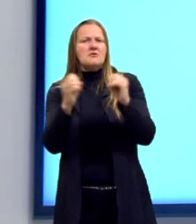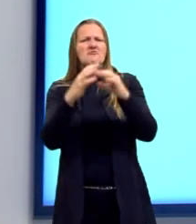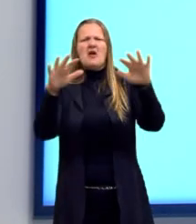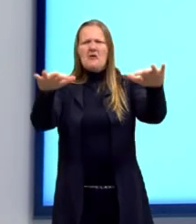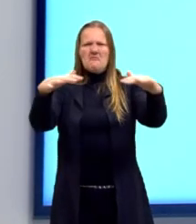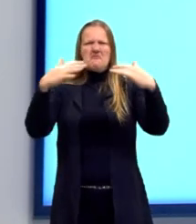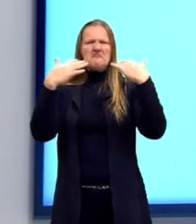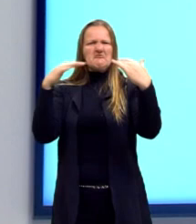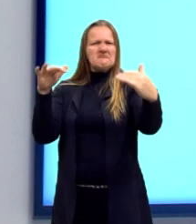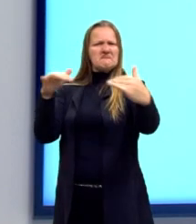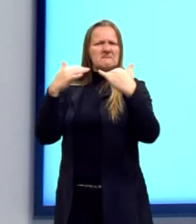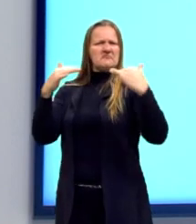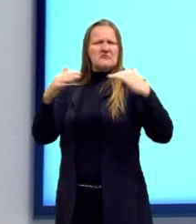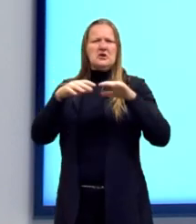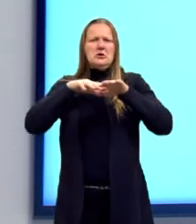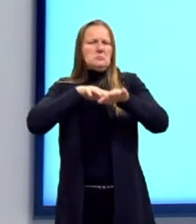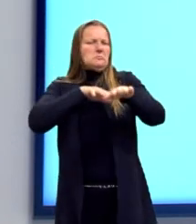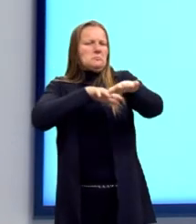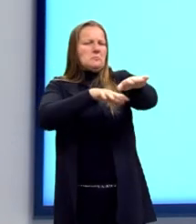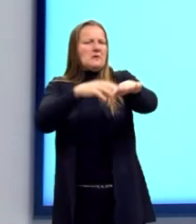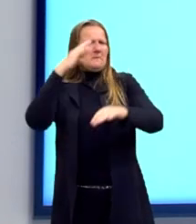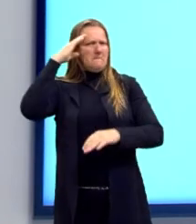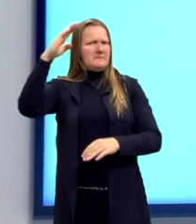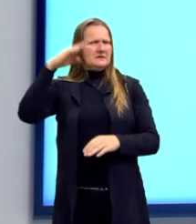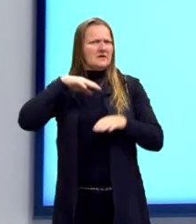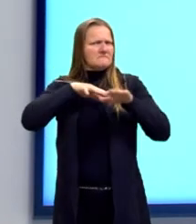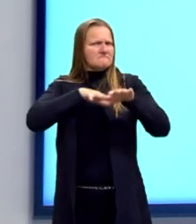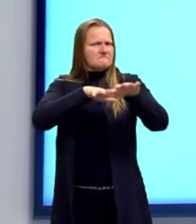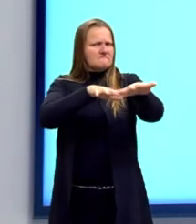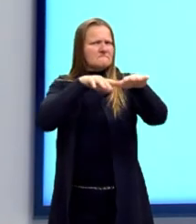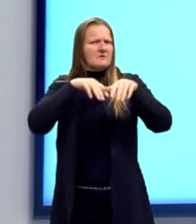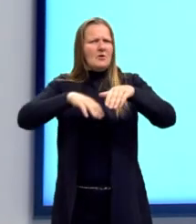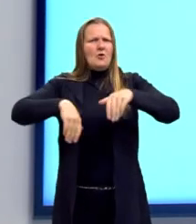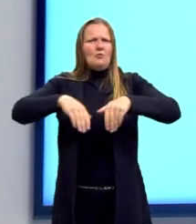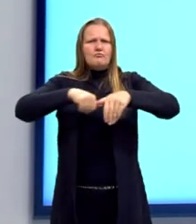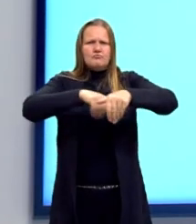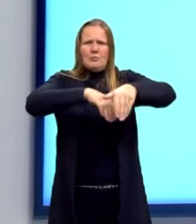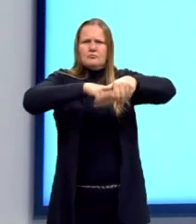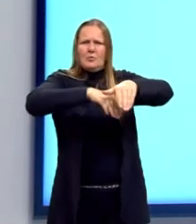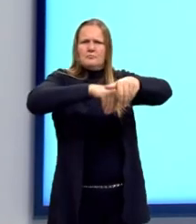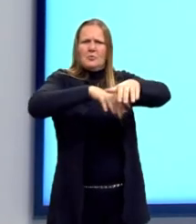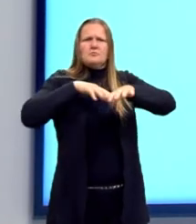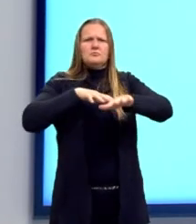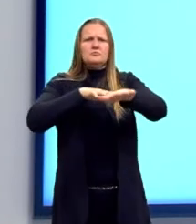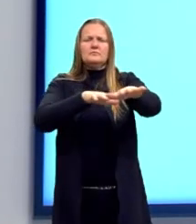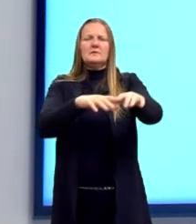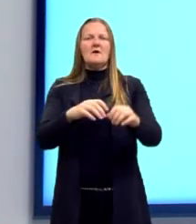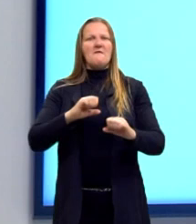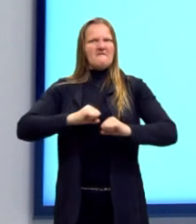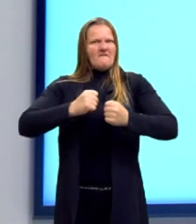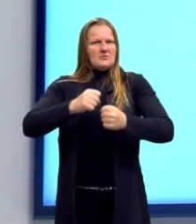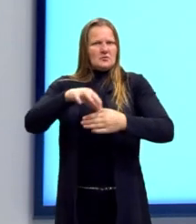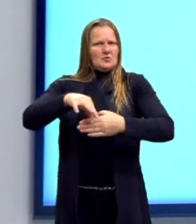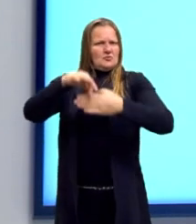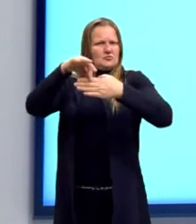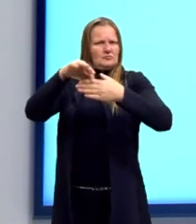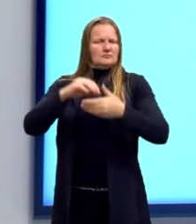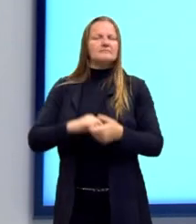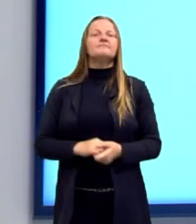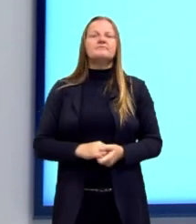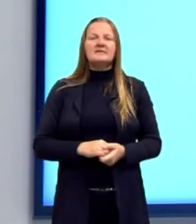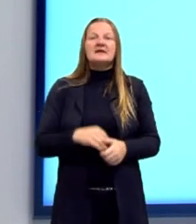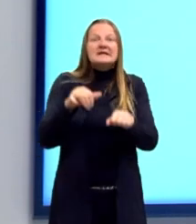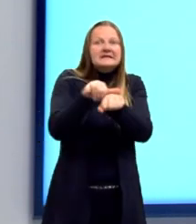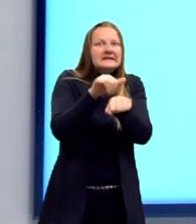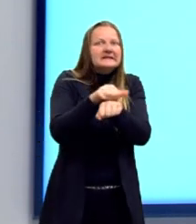celebrações, desfiles militares, né, para demonstrar a força da nação, a força desses líderes. Então, essas